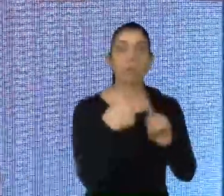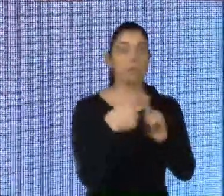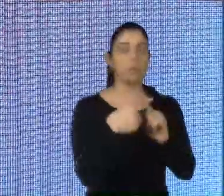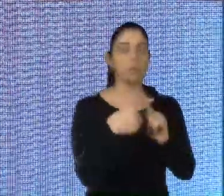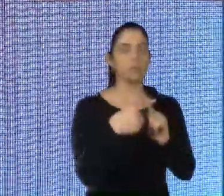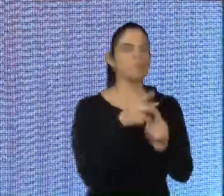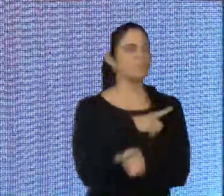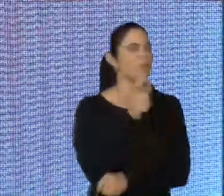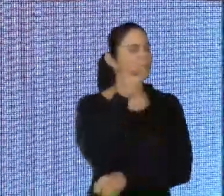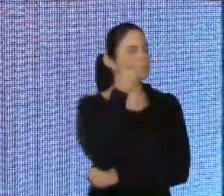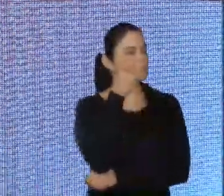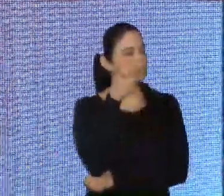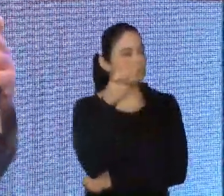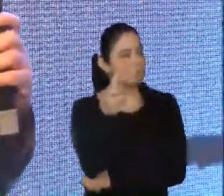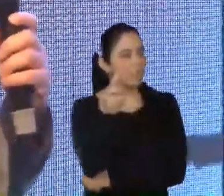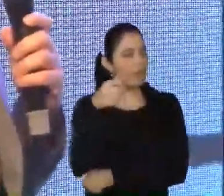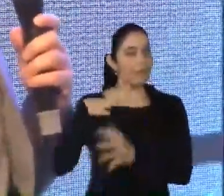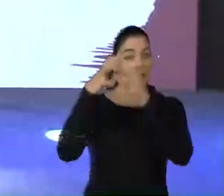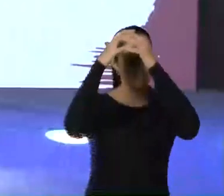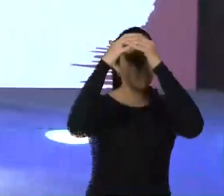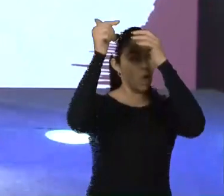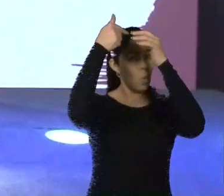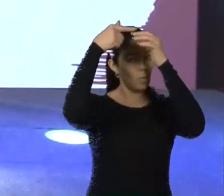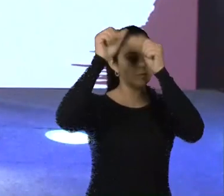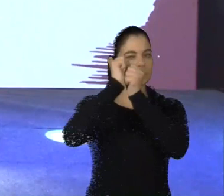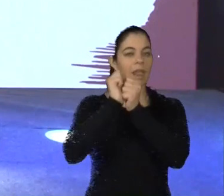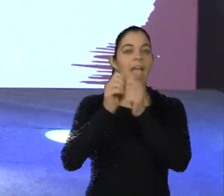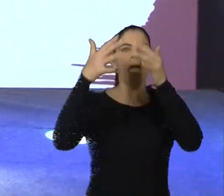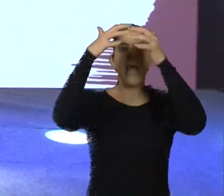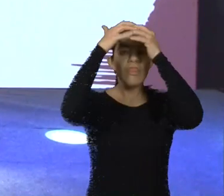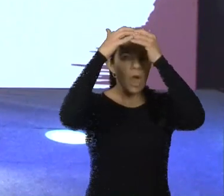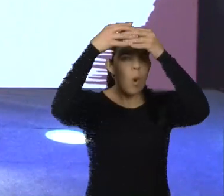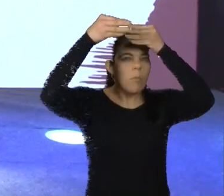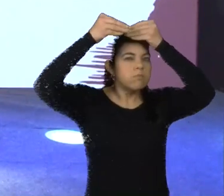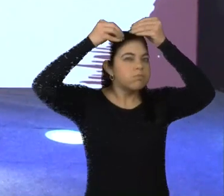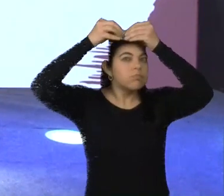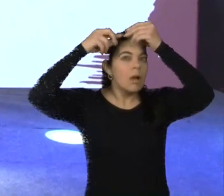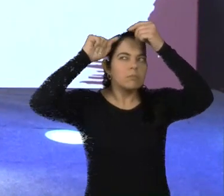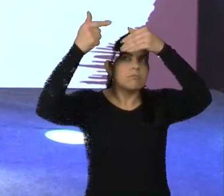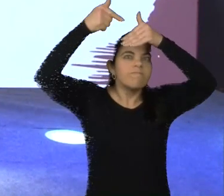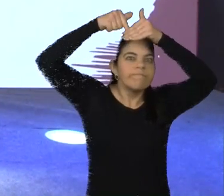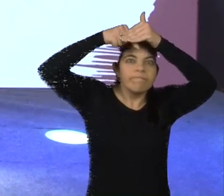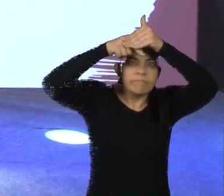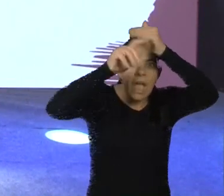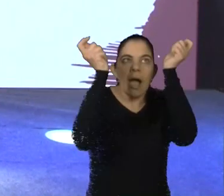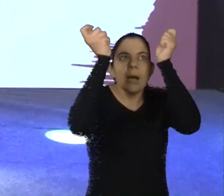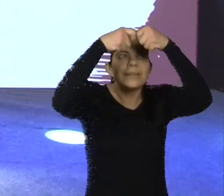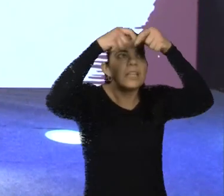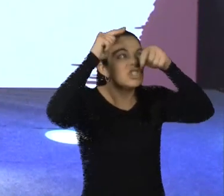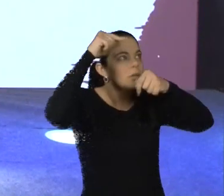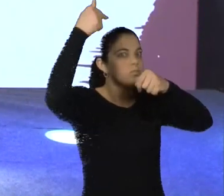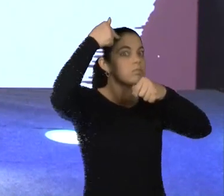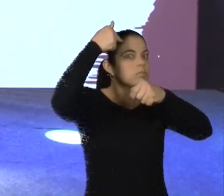interessantíssimo da neurociência, chamado neuroplasticidade. A neuroplasticidade é a capacidade que o cérebro